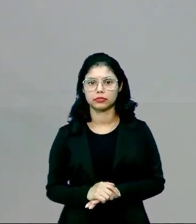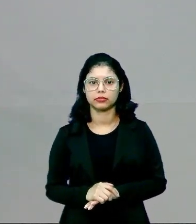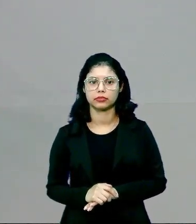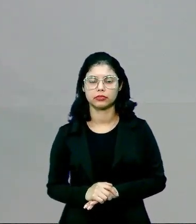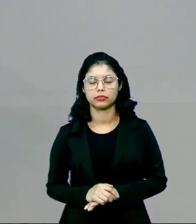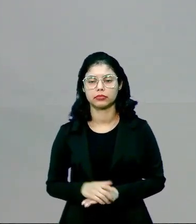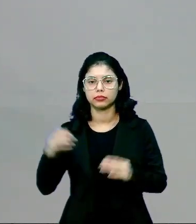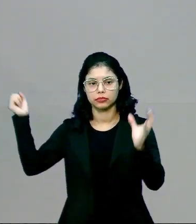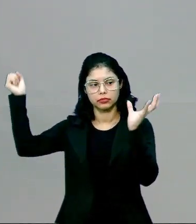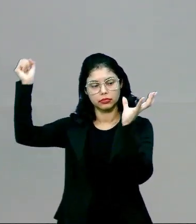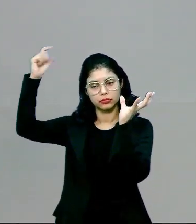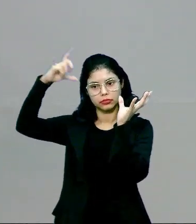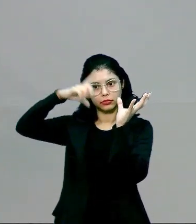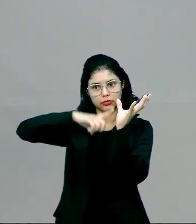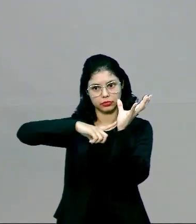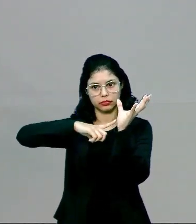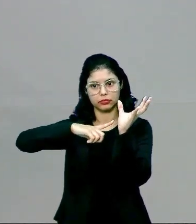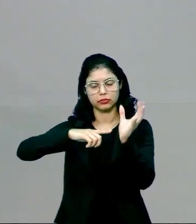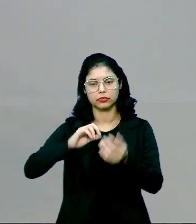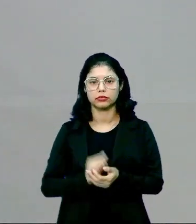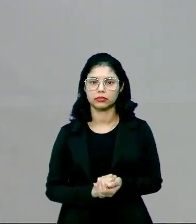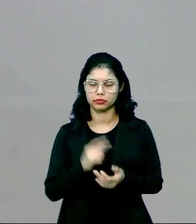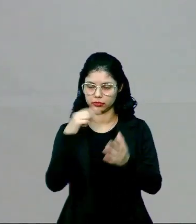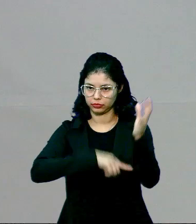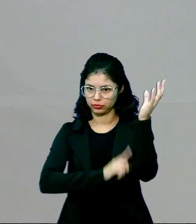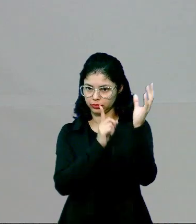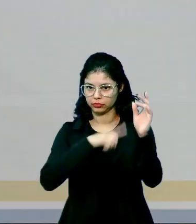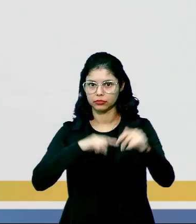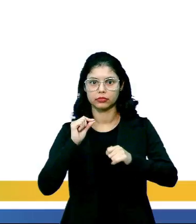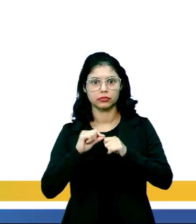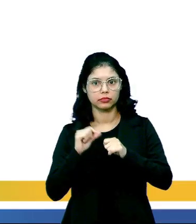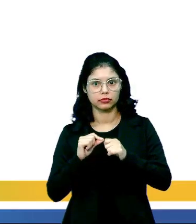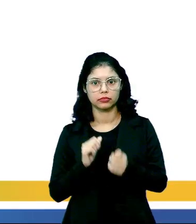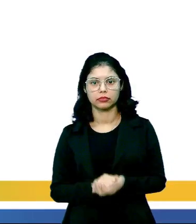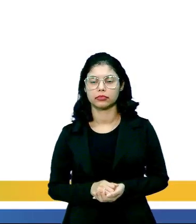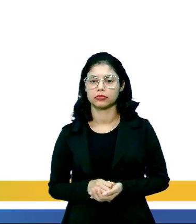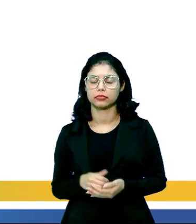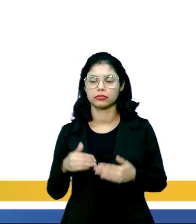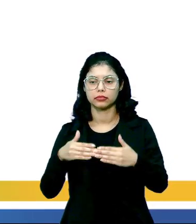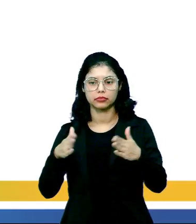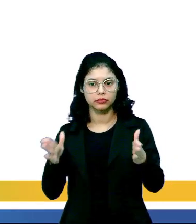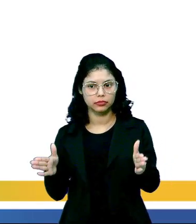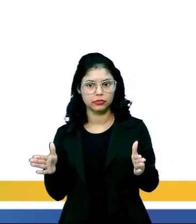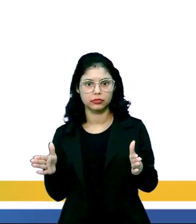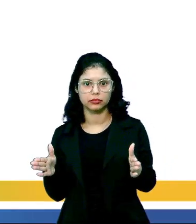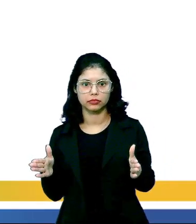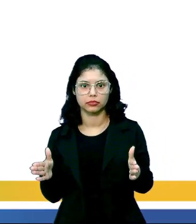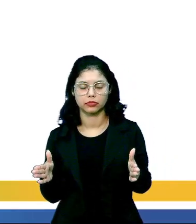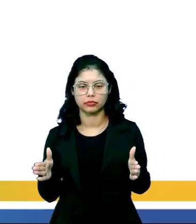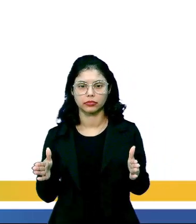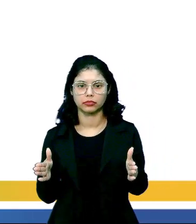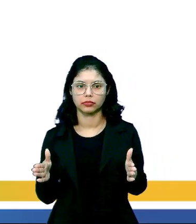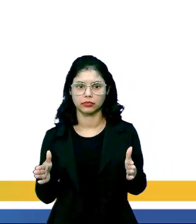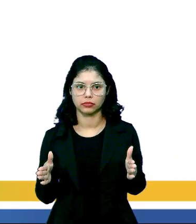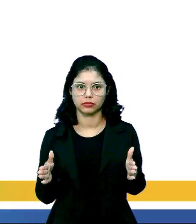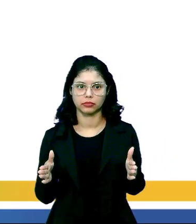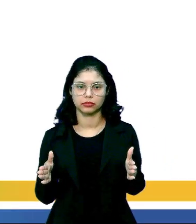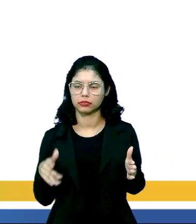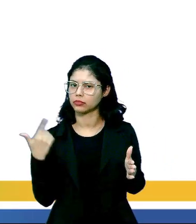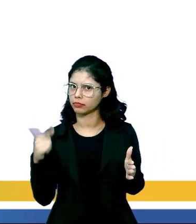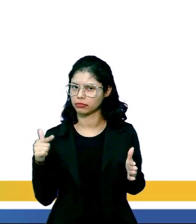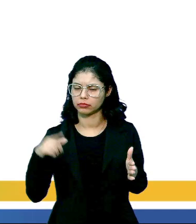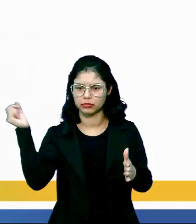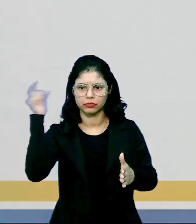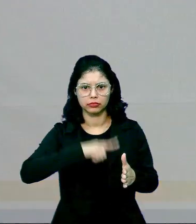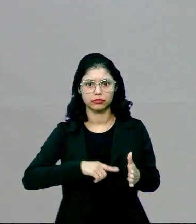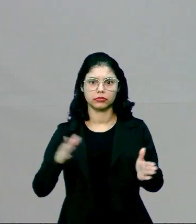planta está recebendo luz, está fazendo fotossíntese. Então, ela precisa que os estômatos fiquem abertos. Porém, se não tem luz,